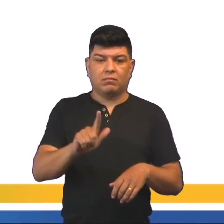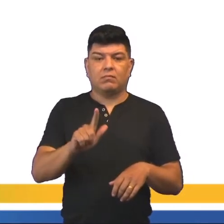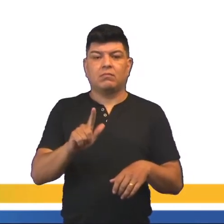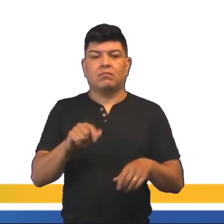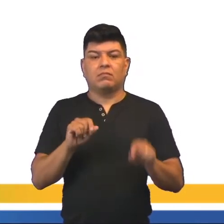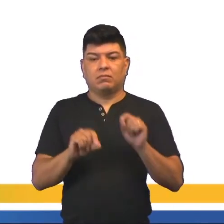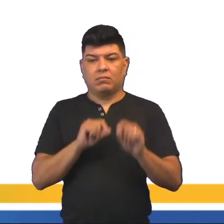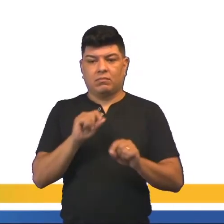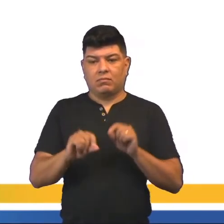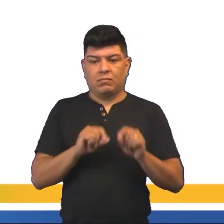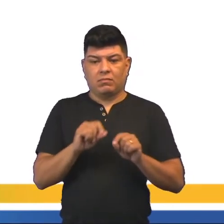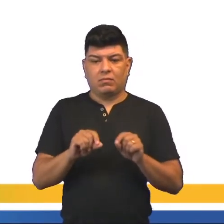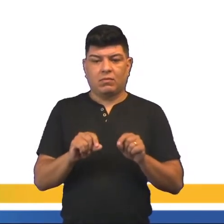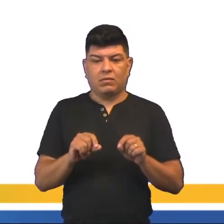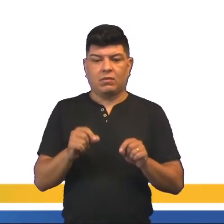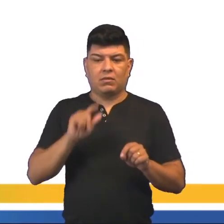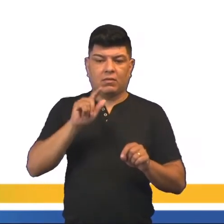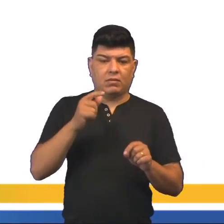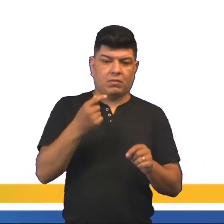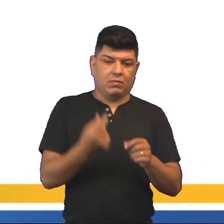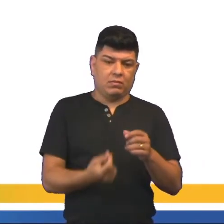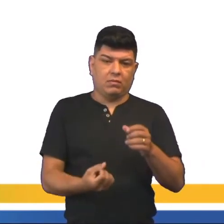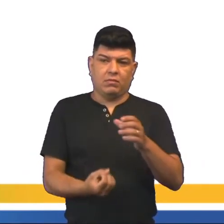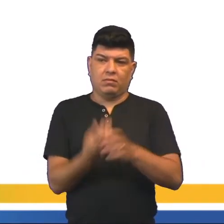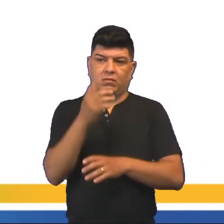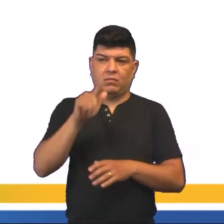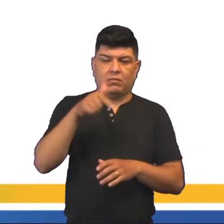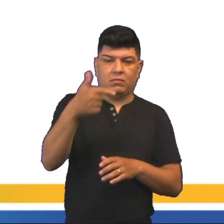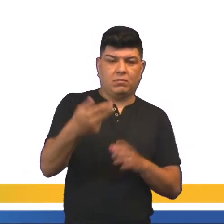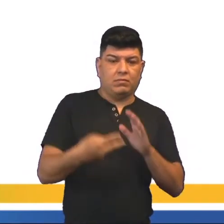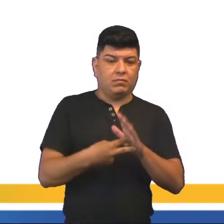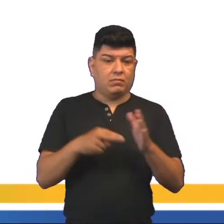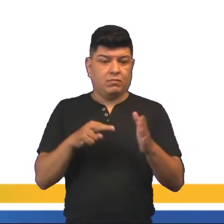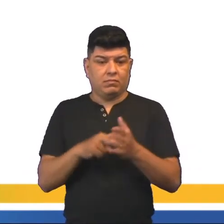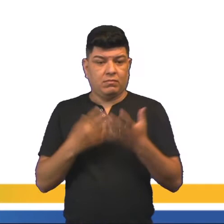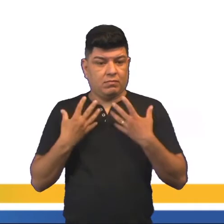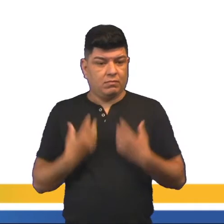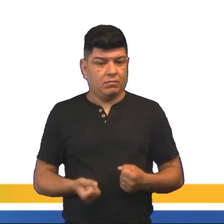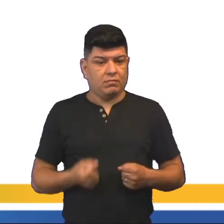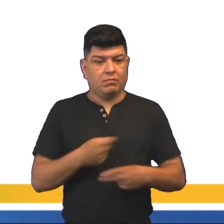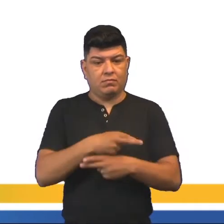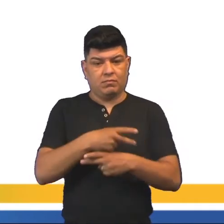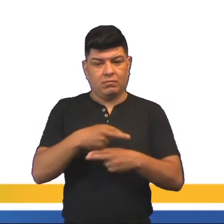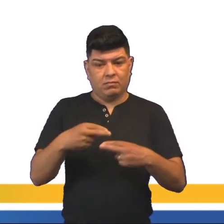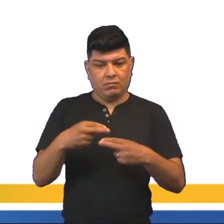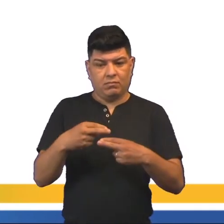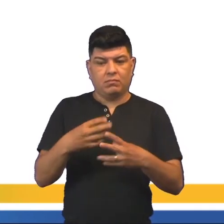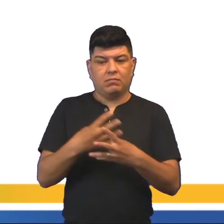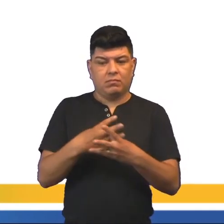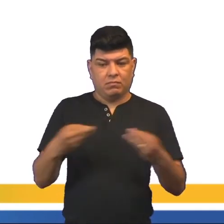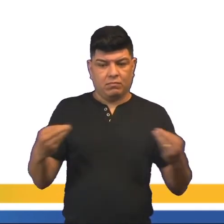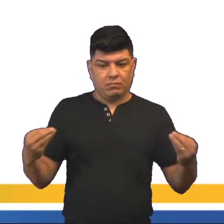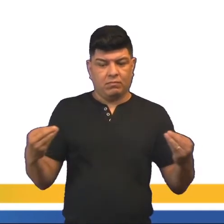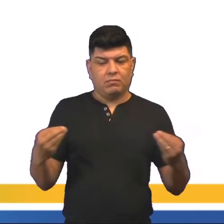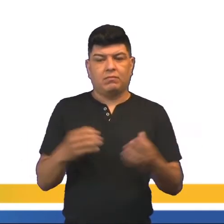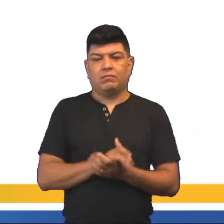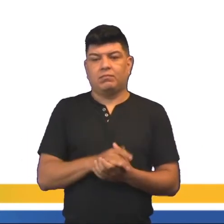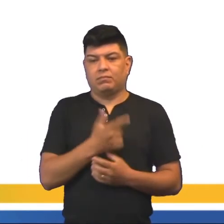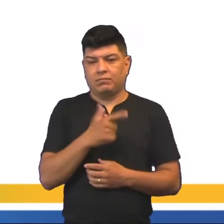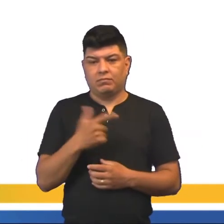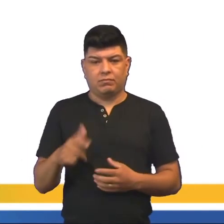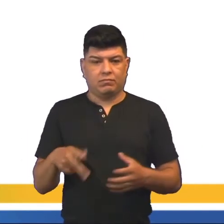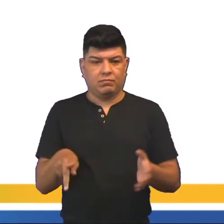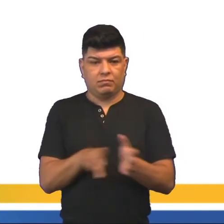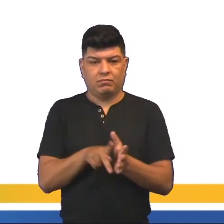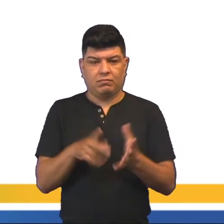produção capitalista, o trabalhador produz para o outro, o que significa que a posse do produto, ele escapa dele, ele não tem